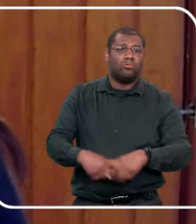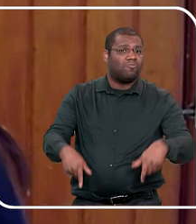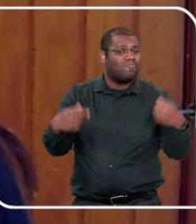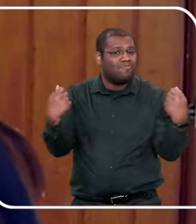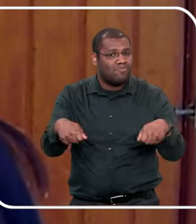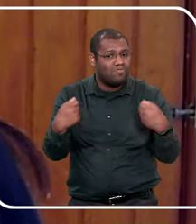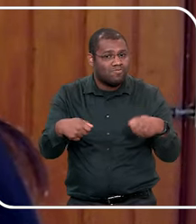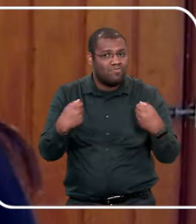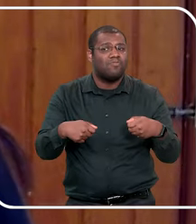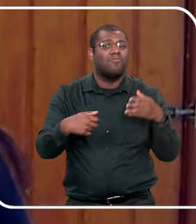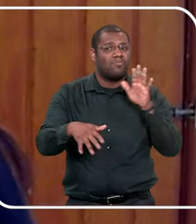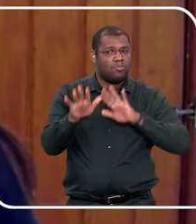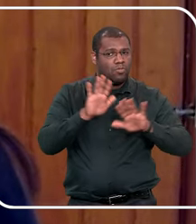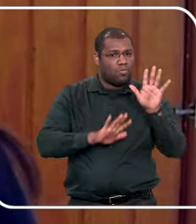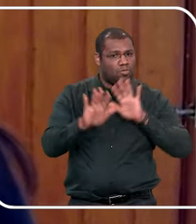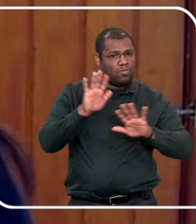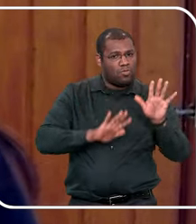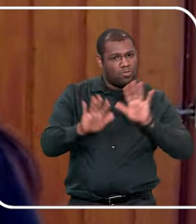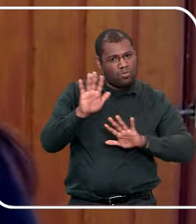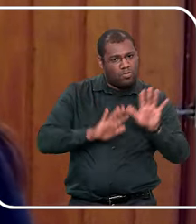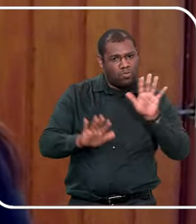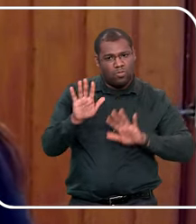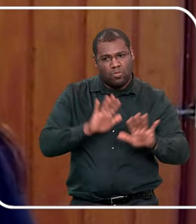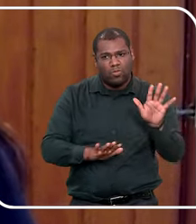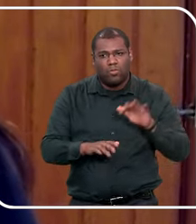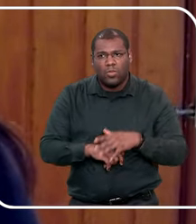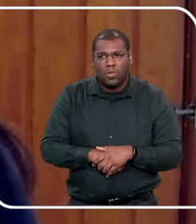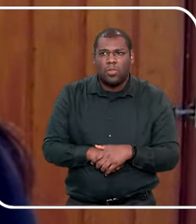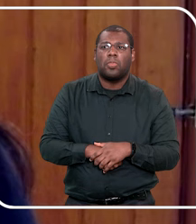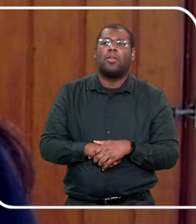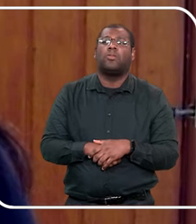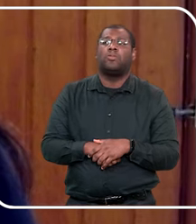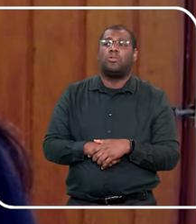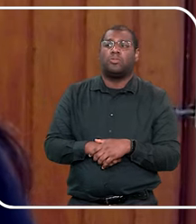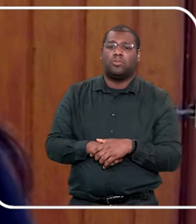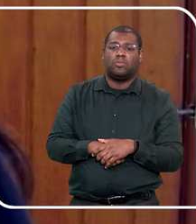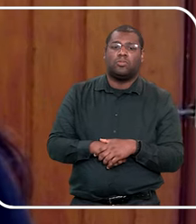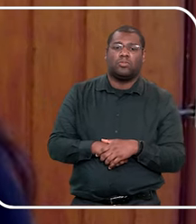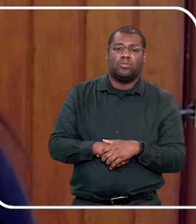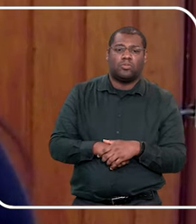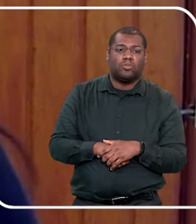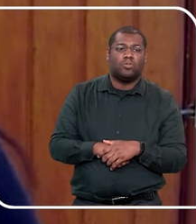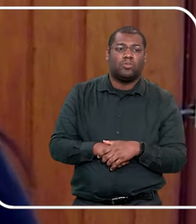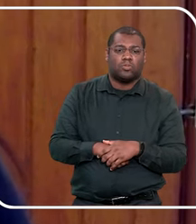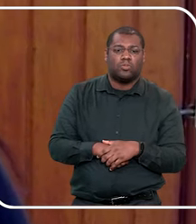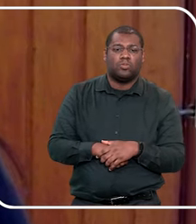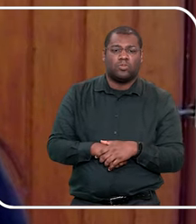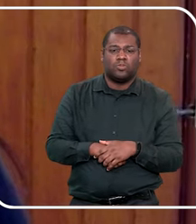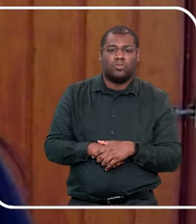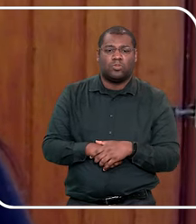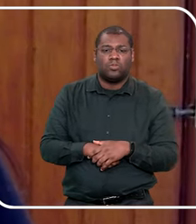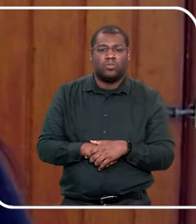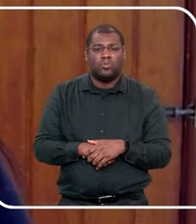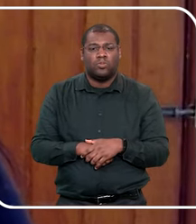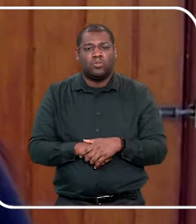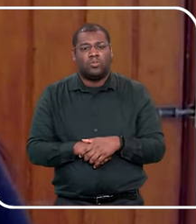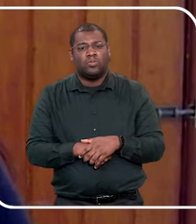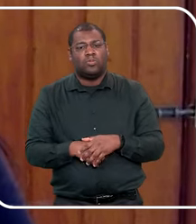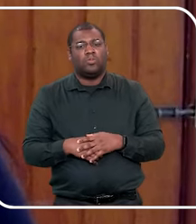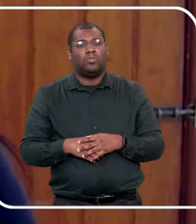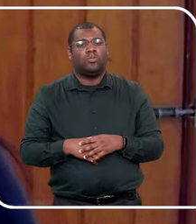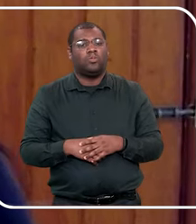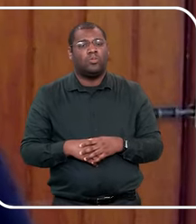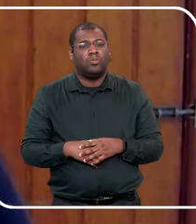e de ter essa questão de quem dorme na sua casa, e monitorar, eu volto pra Babá Eletrônica, que